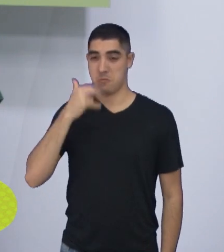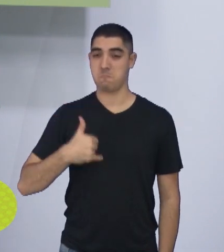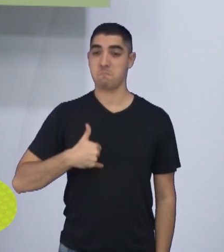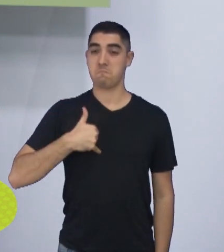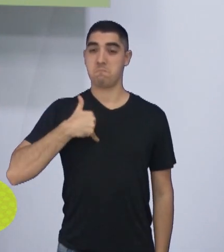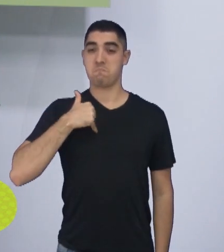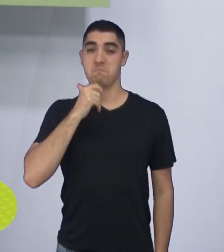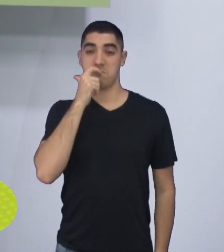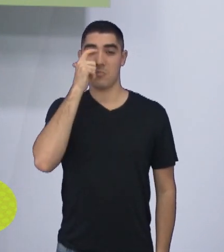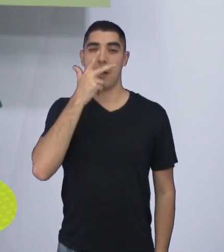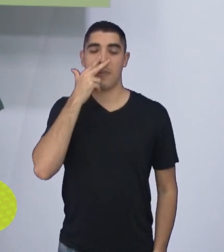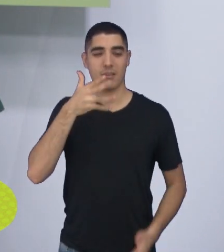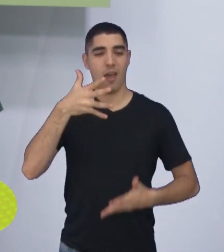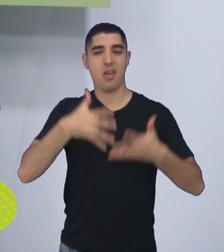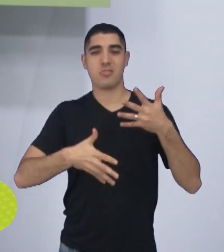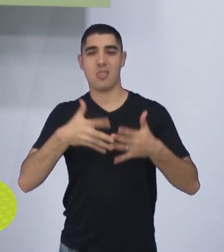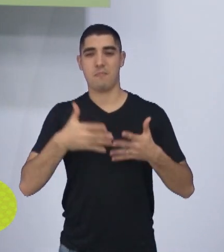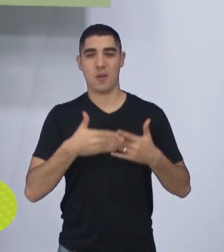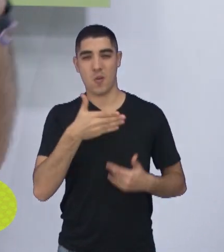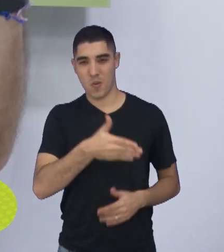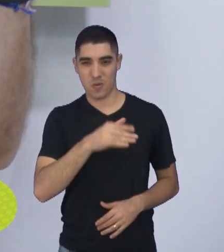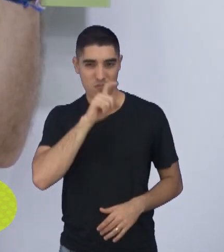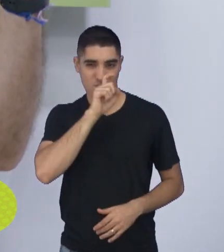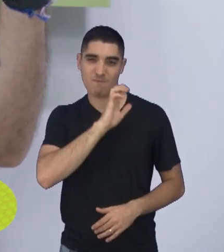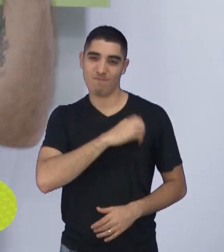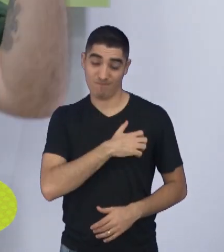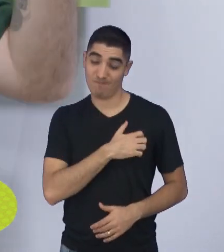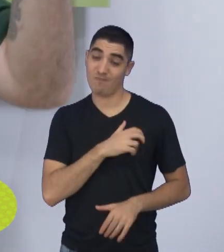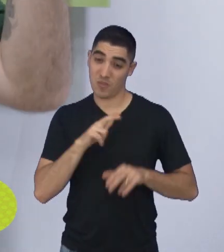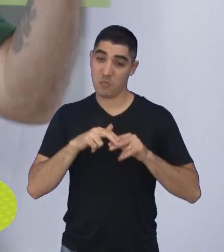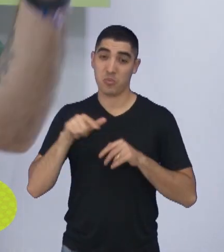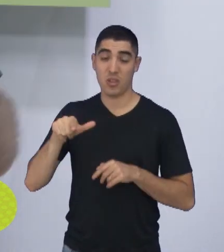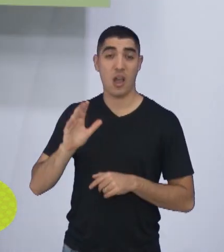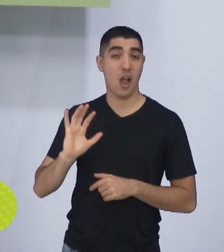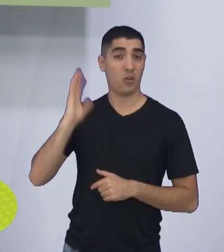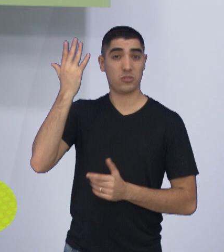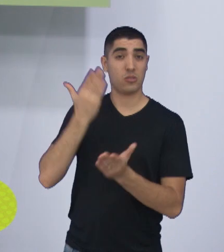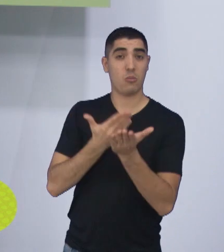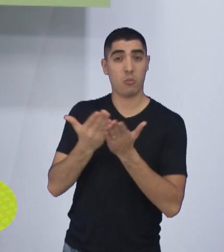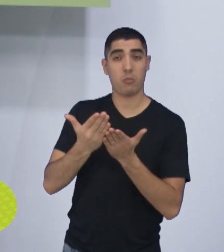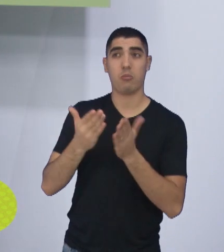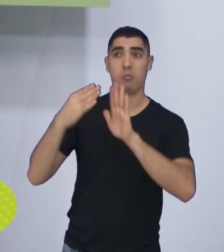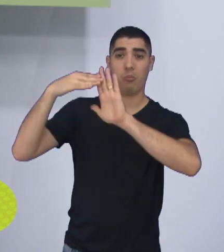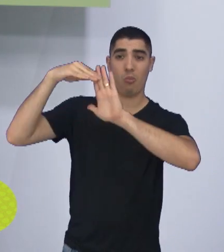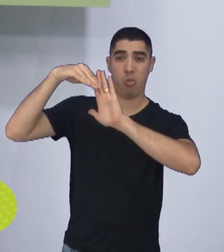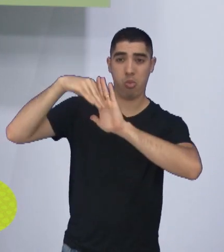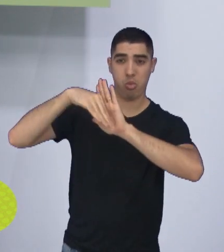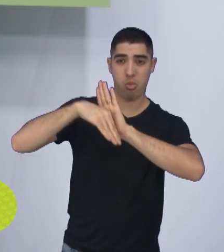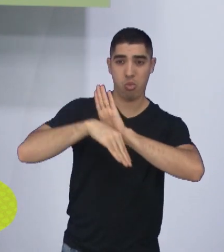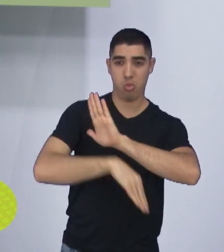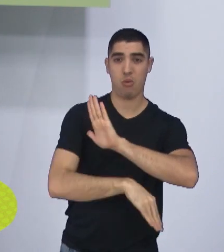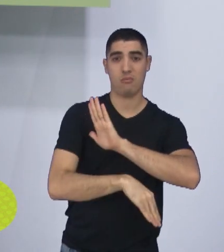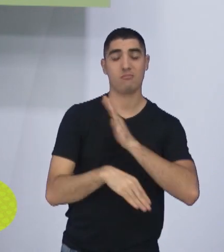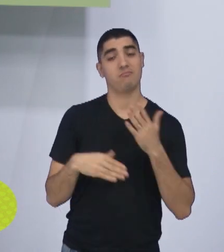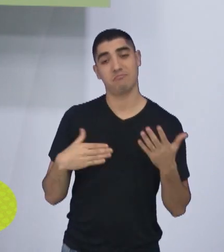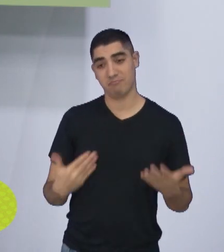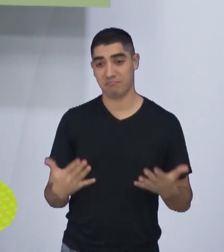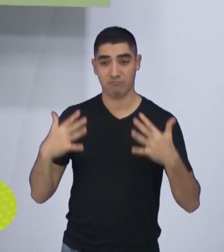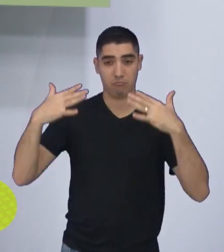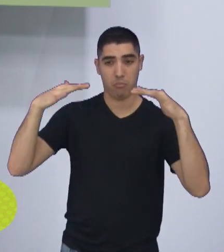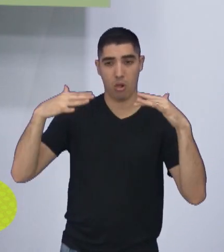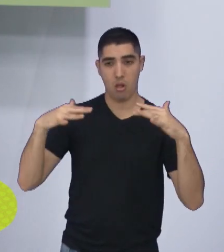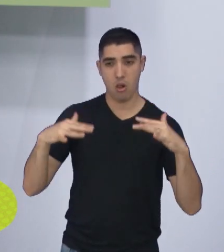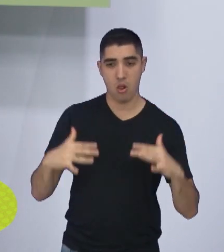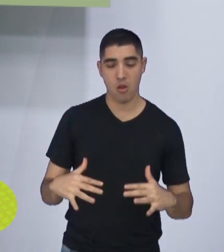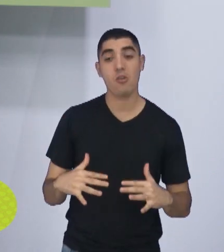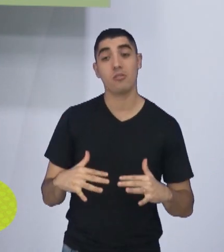acabou atrapalhando um pouco o São José nesse decorrer aí, acabou decaindo desde então, e aí degringolou para essa parte,